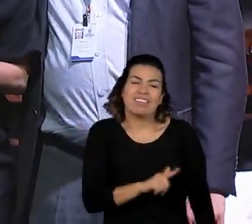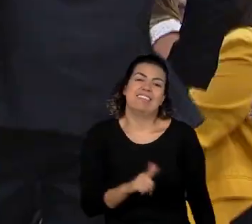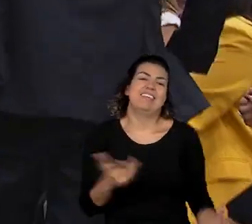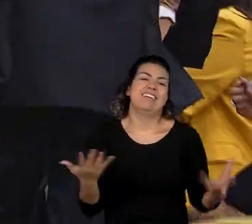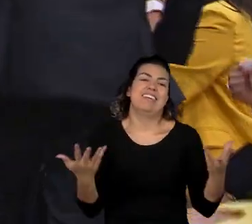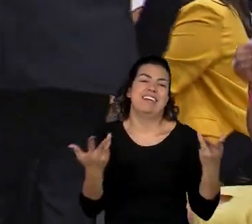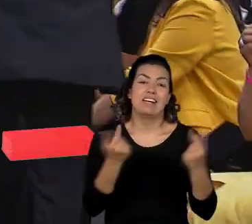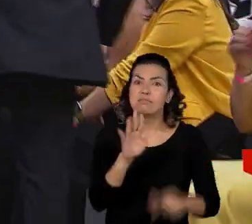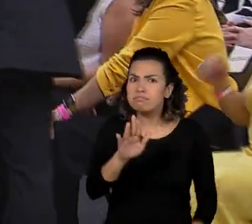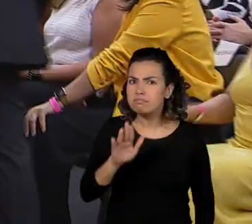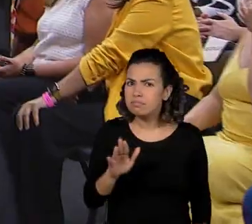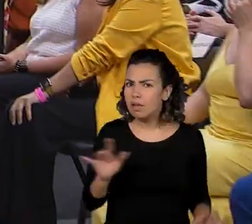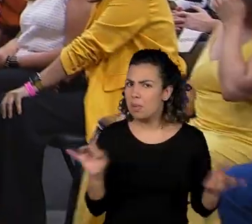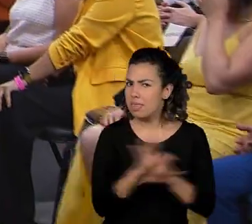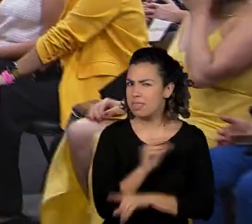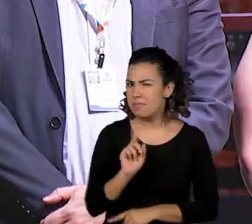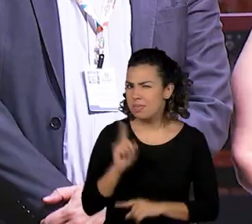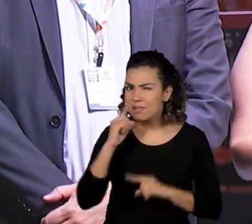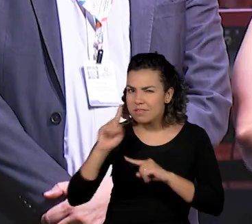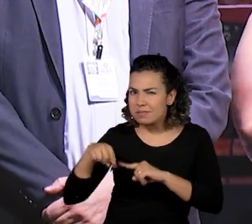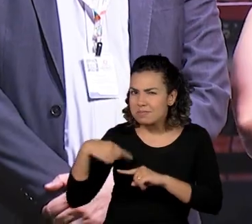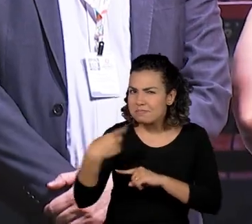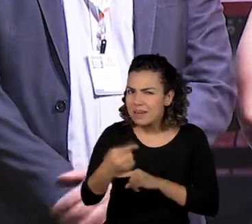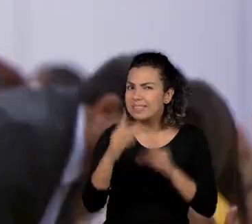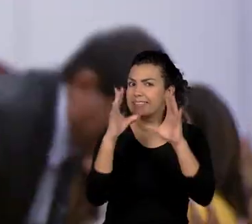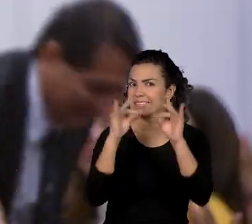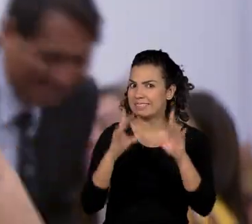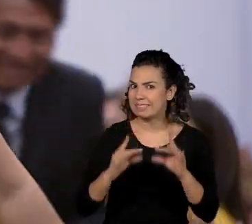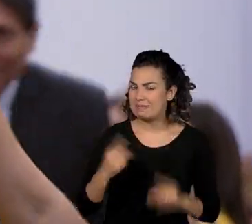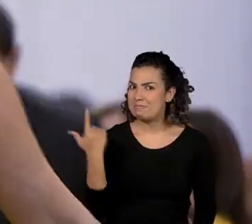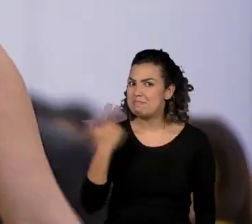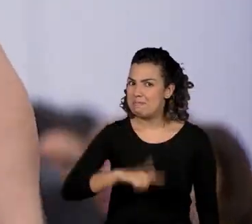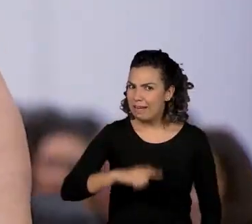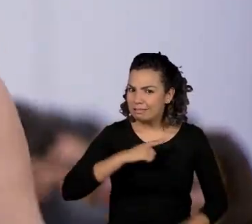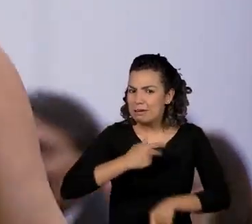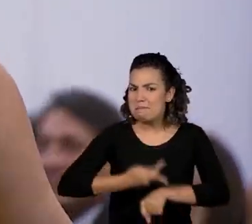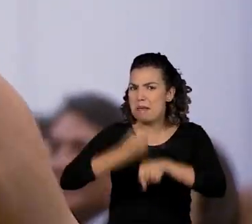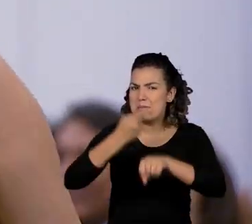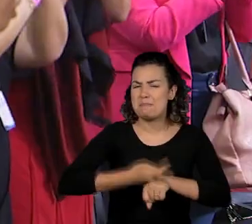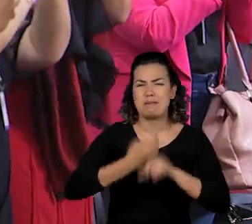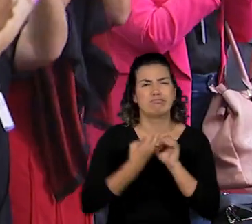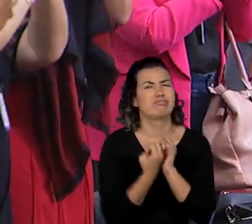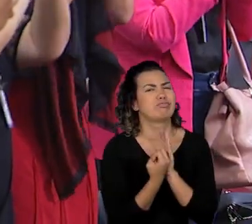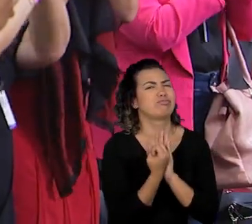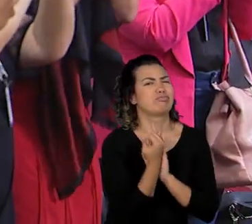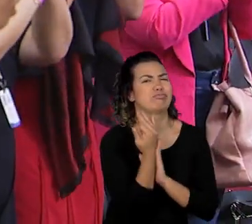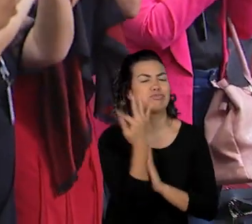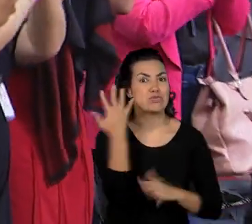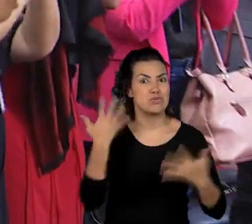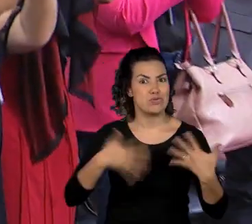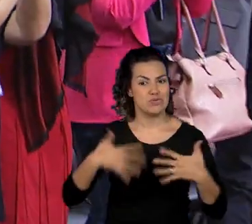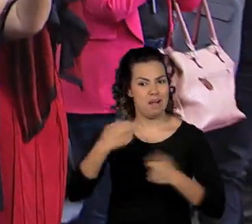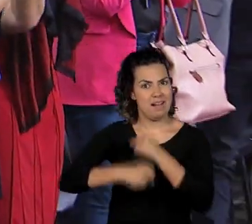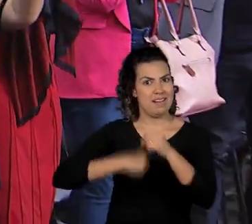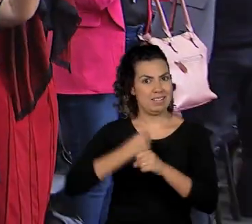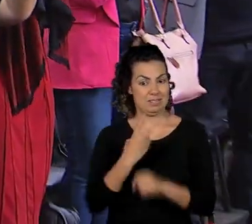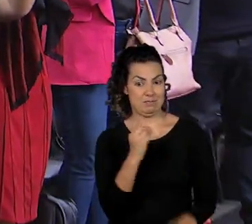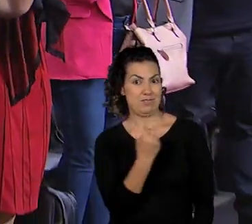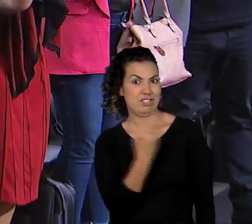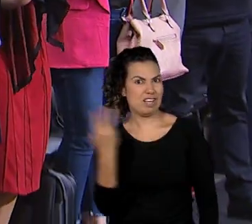E não saiam daí, que daqui a pouquinho tem muito mais essa grande premiação Educador em Destaque 2023.